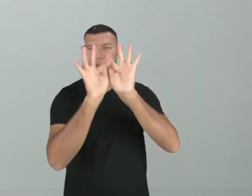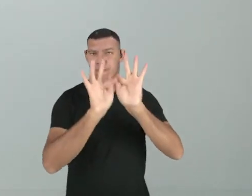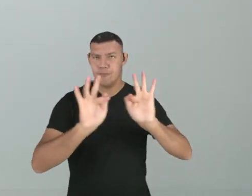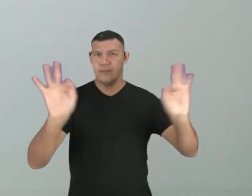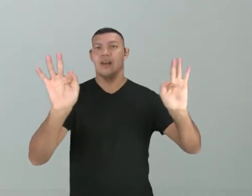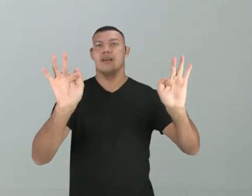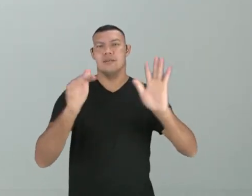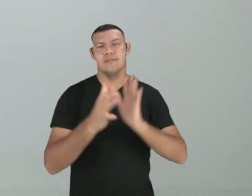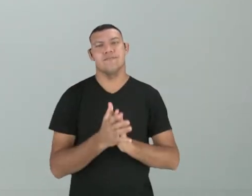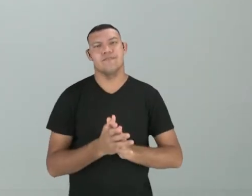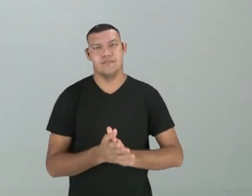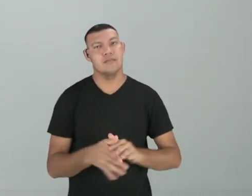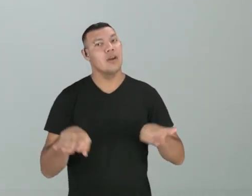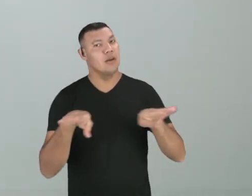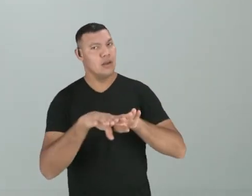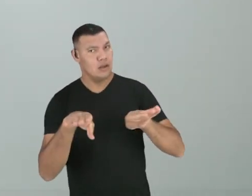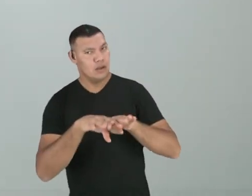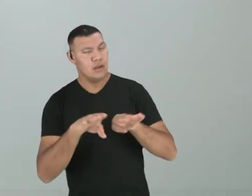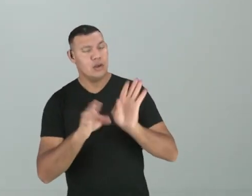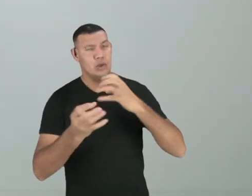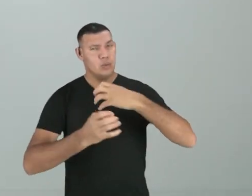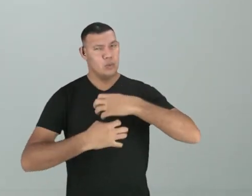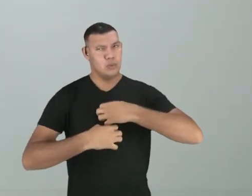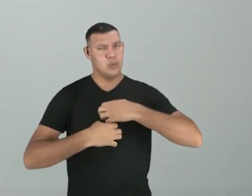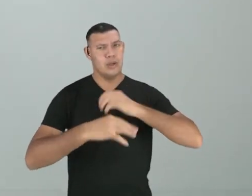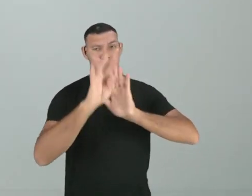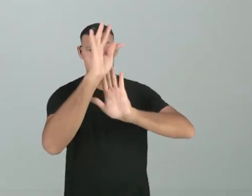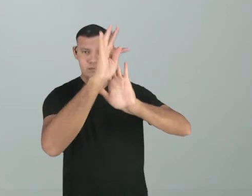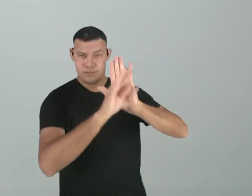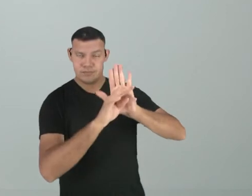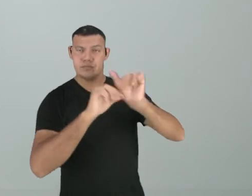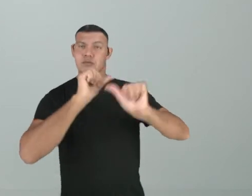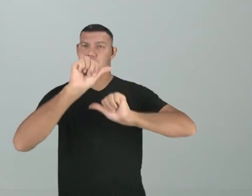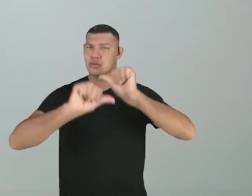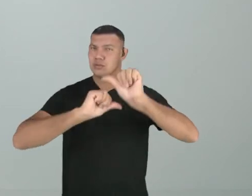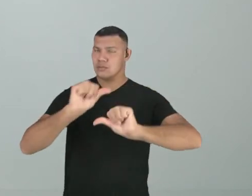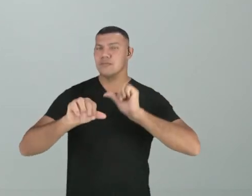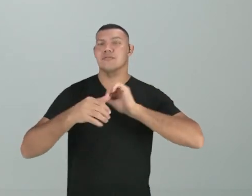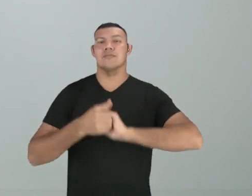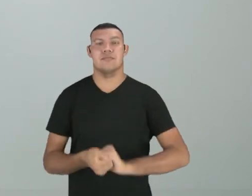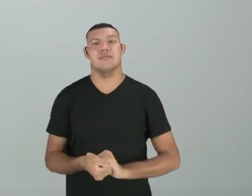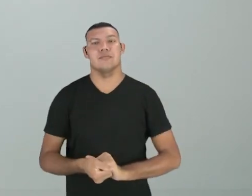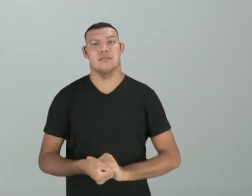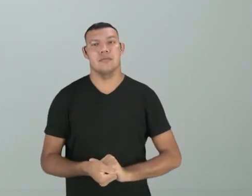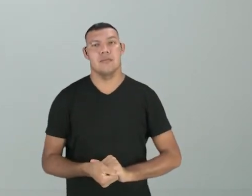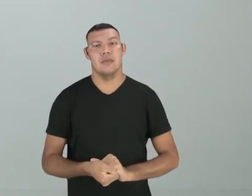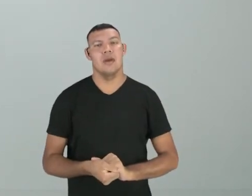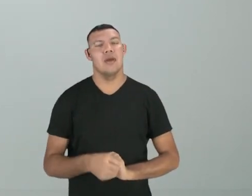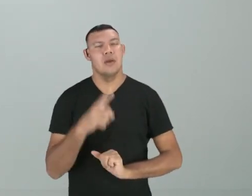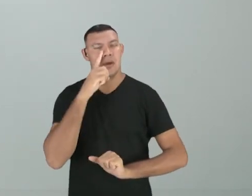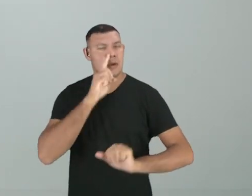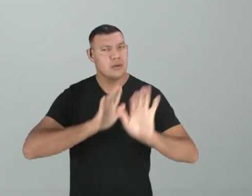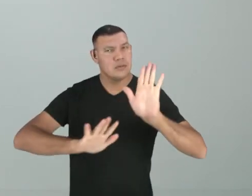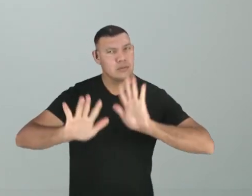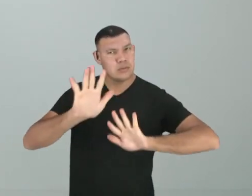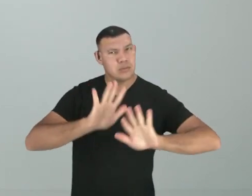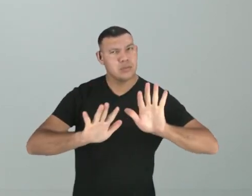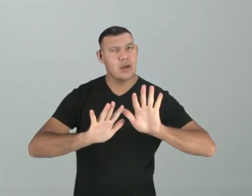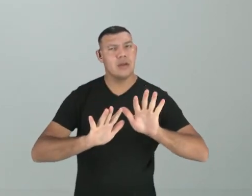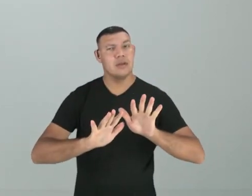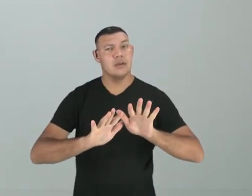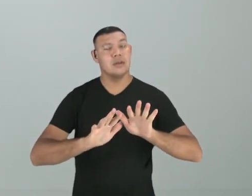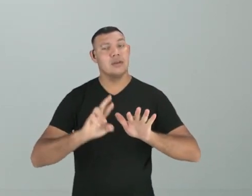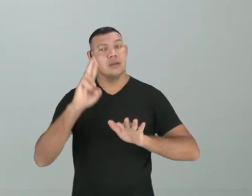frase. Obviamente, também vai mudar o sentido do texto. E esse cuidado para ser uma